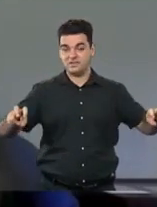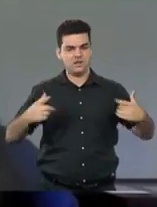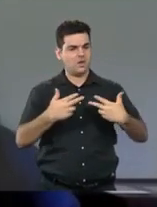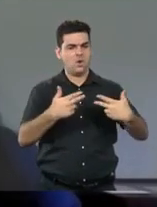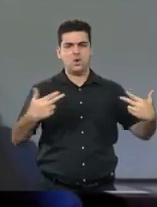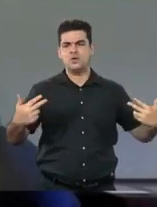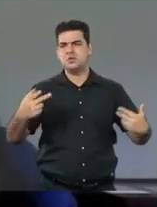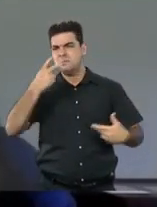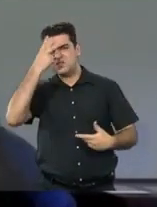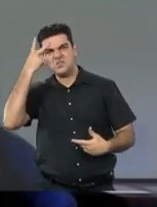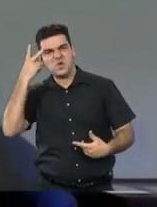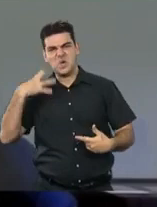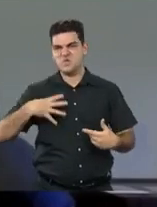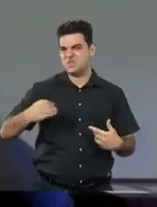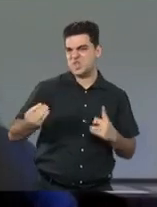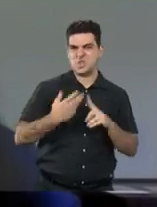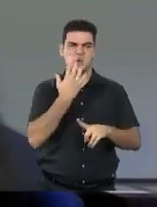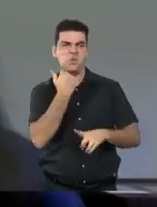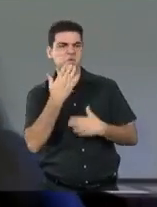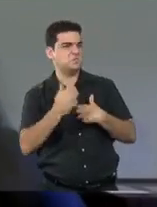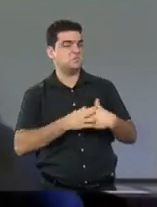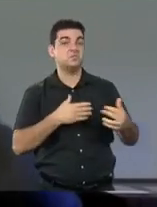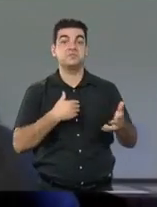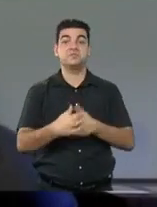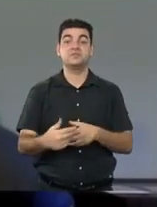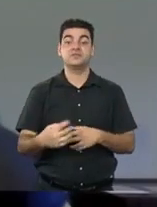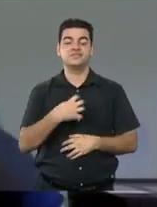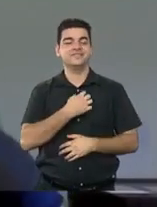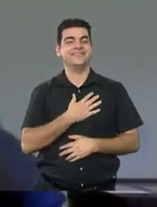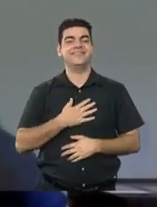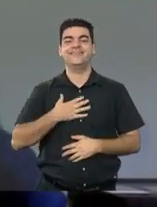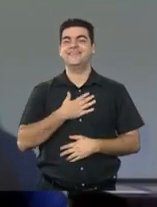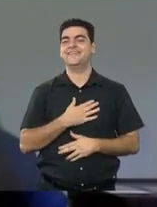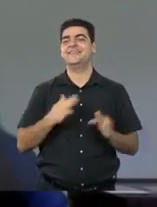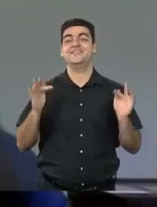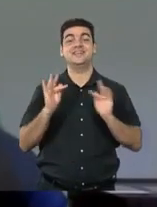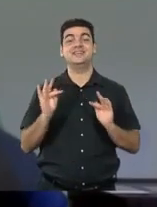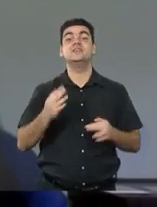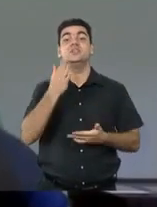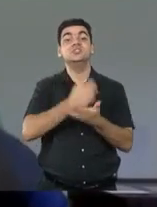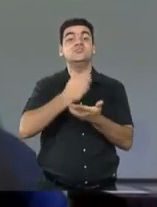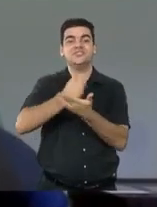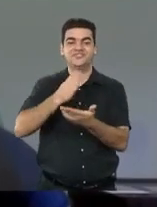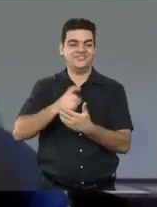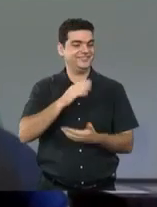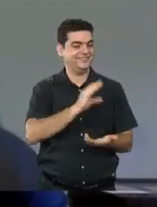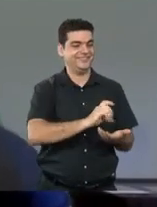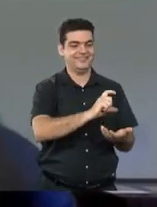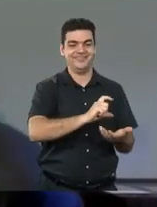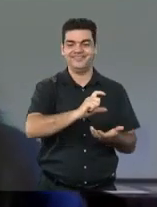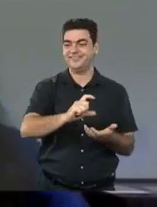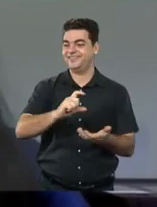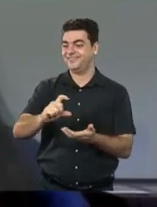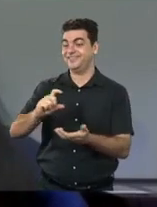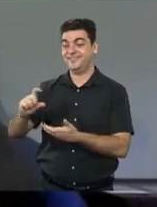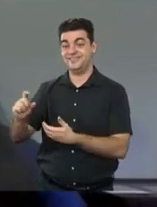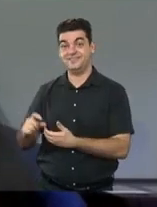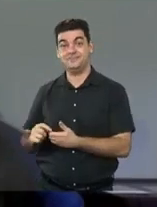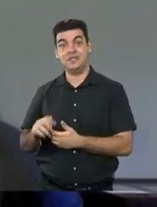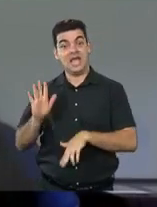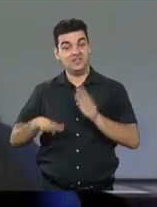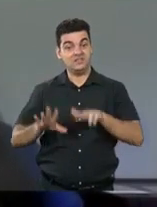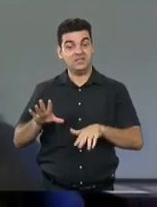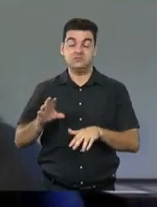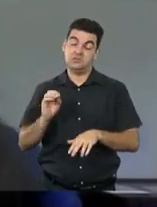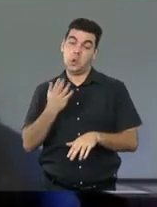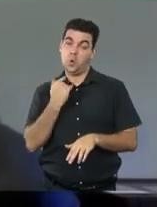ele de convidados, de filhos, da família, você reparte em partes iguais, né? Você pode até deixar de comer,